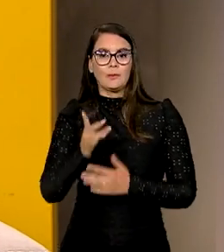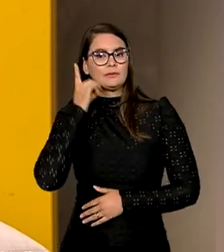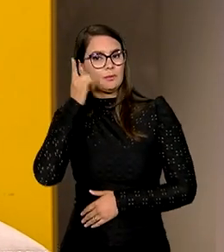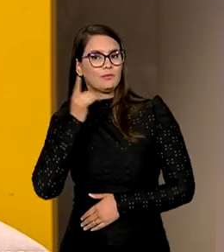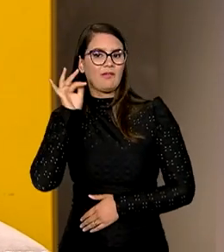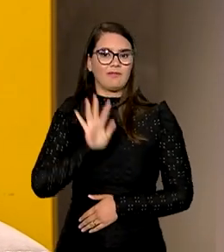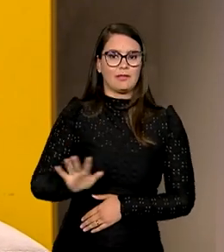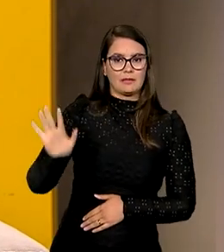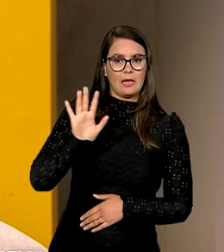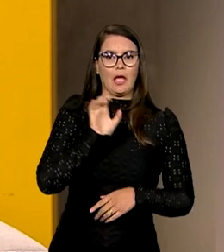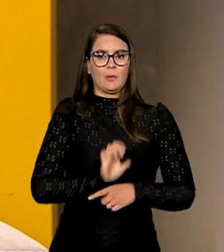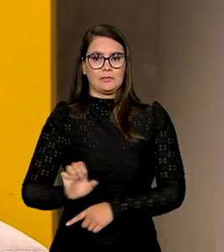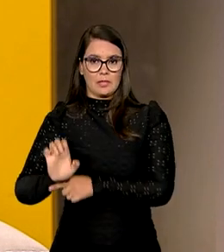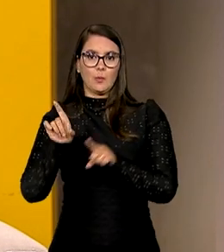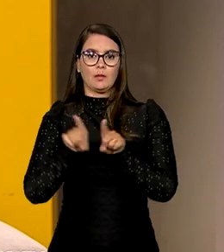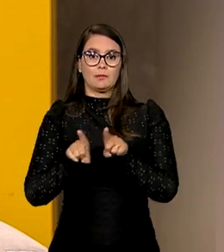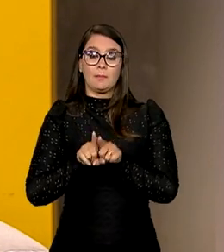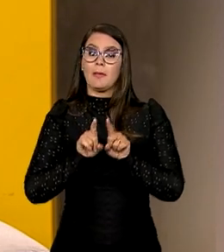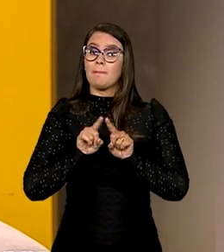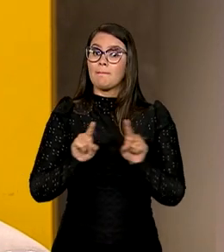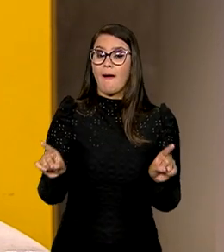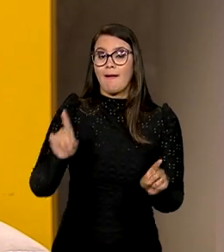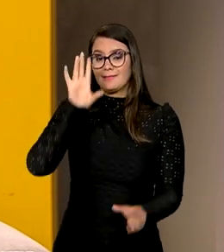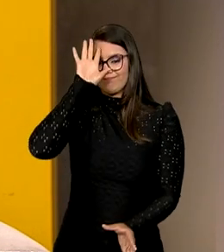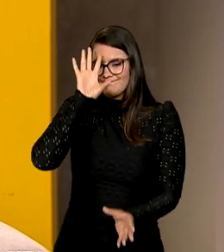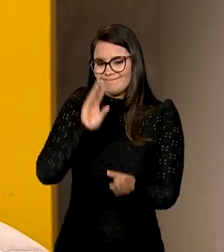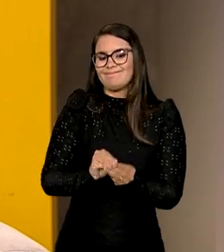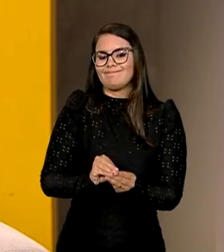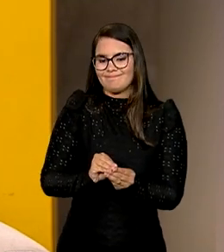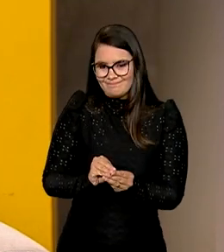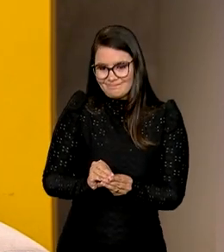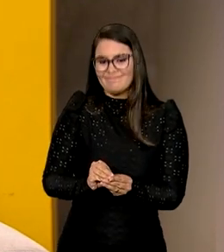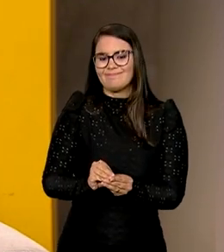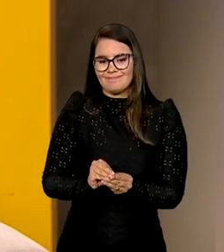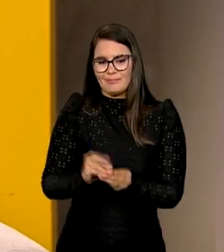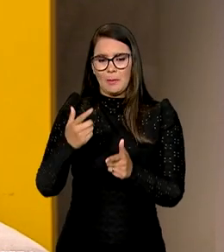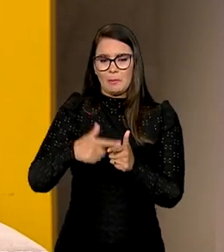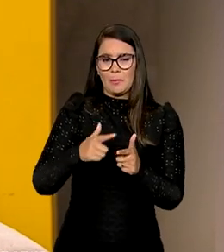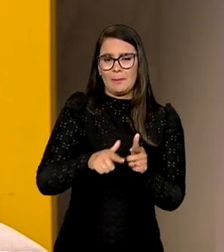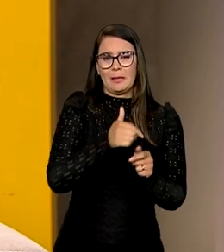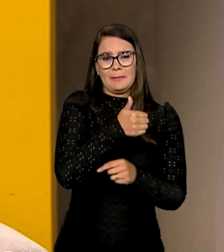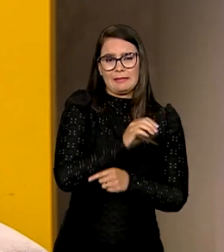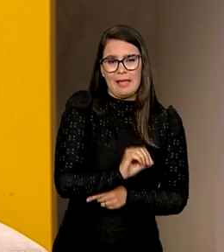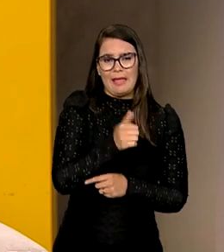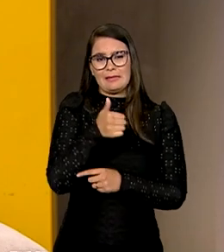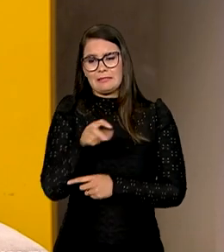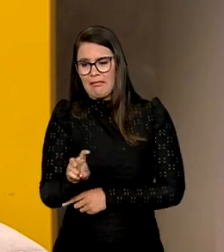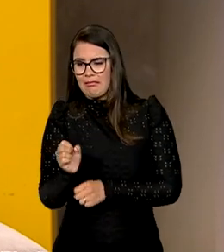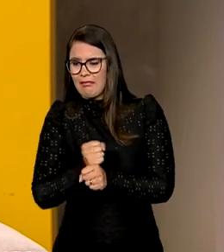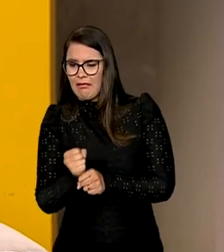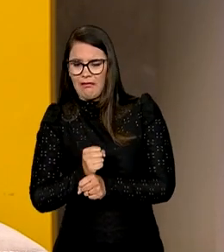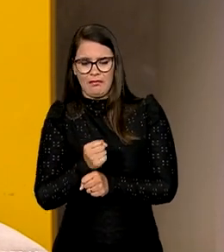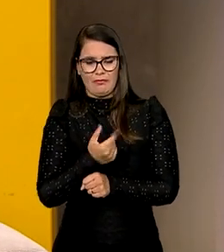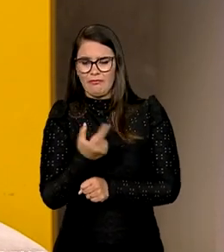estaduais, mas mais que isso, Roberto, foi a resolutividade. Problemas de 10, 15 anos, 17 anos foram